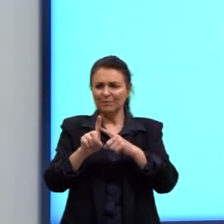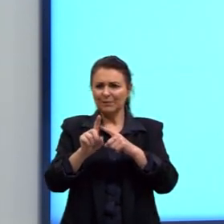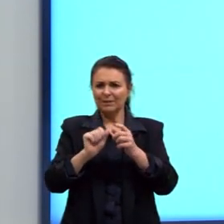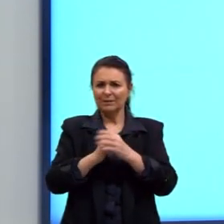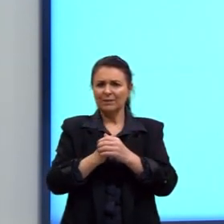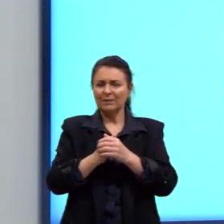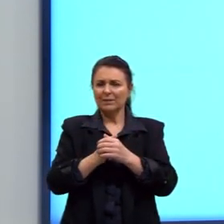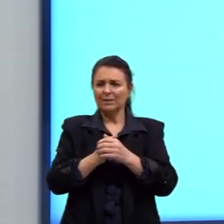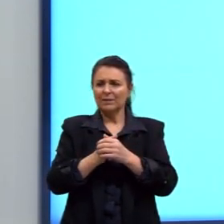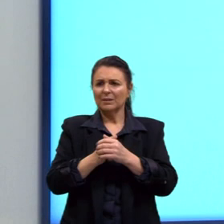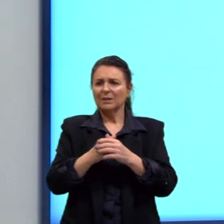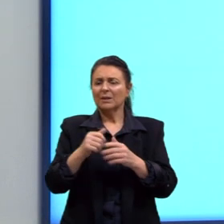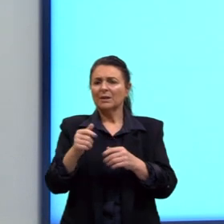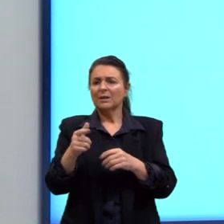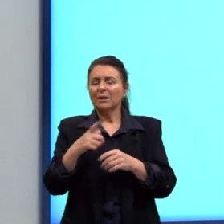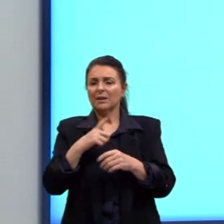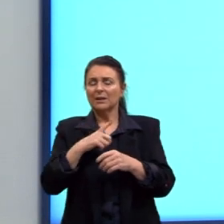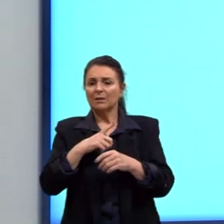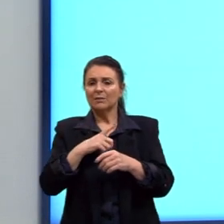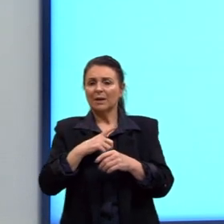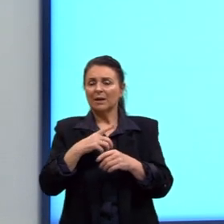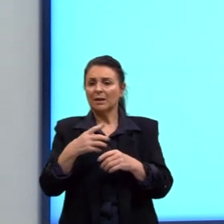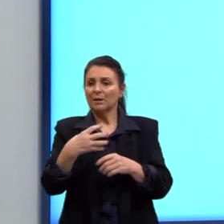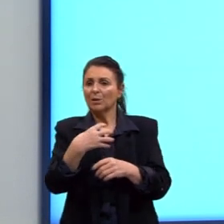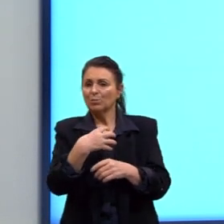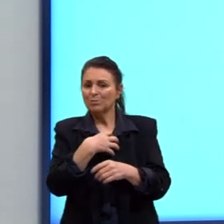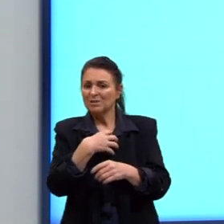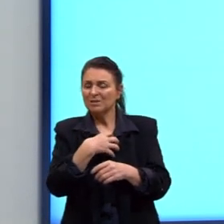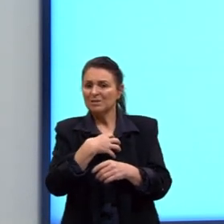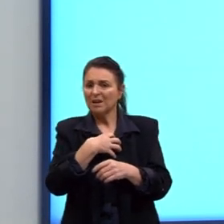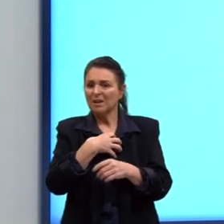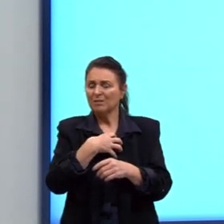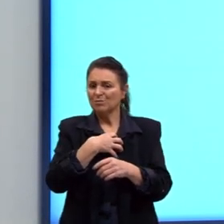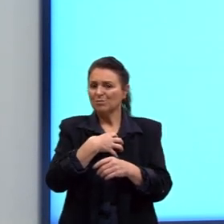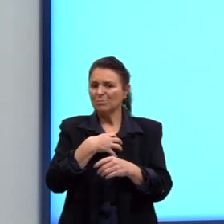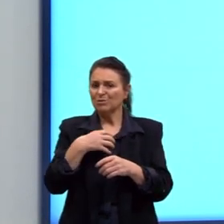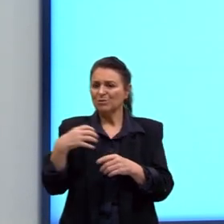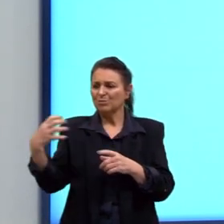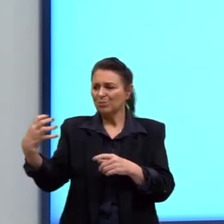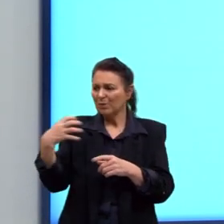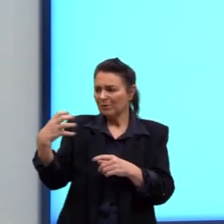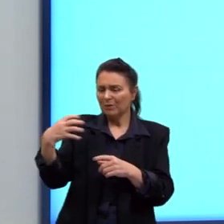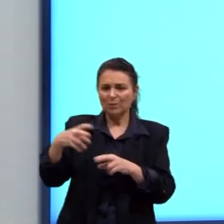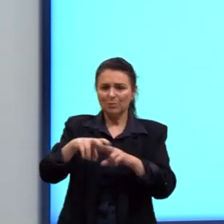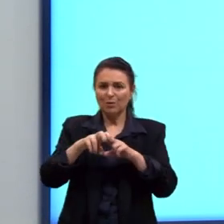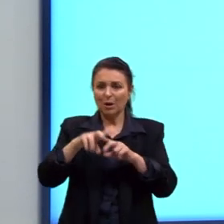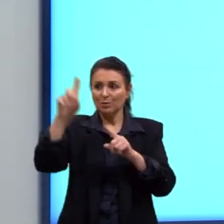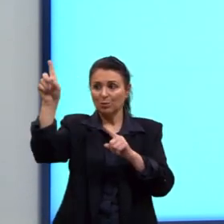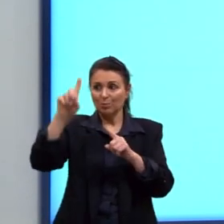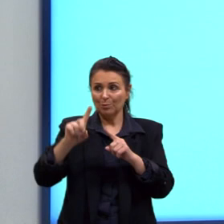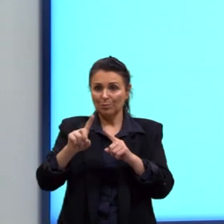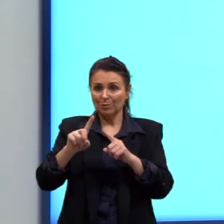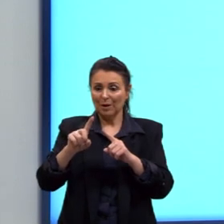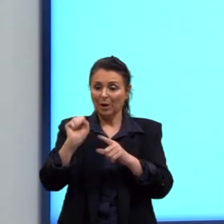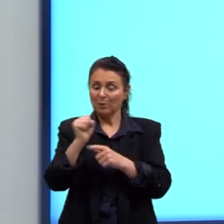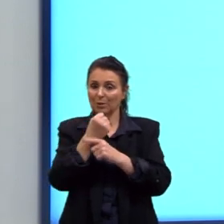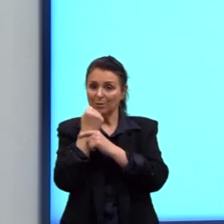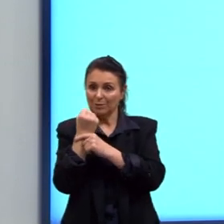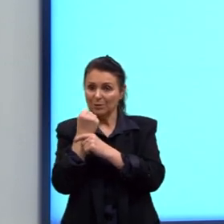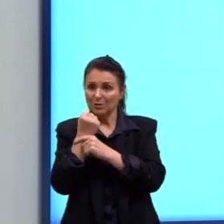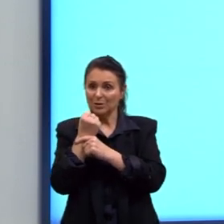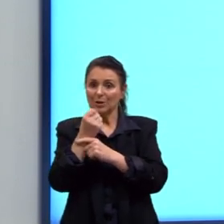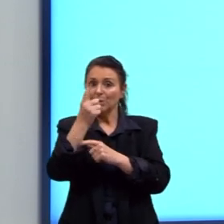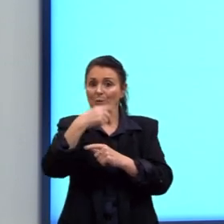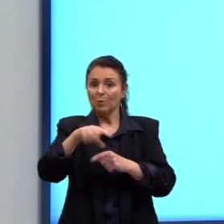E, claro, eles não sofrem efeitos por causa da forma como funciona o para-raios. E aqui é um outro